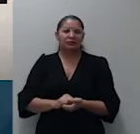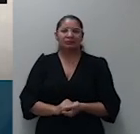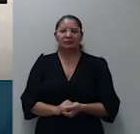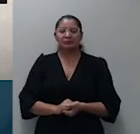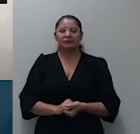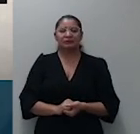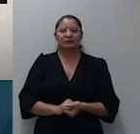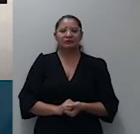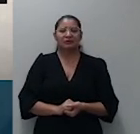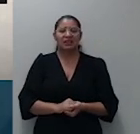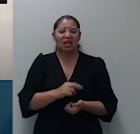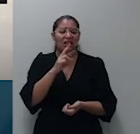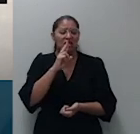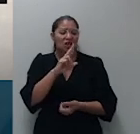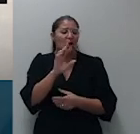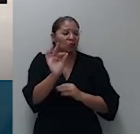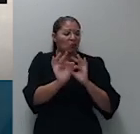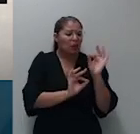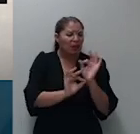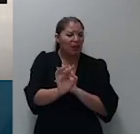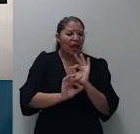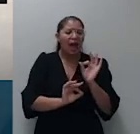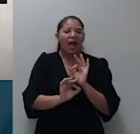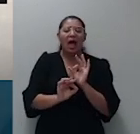sentido da cobrança do crédito.